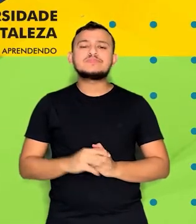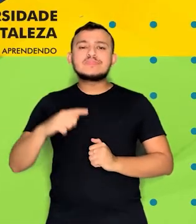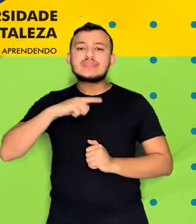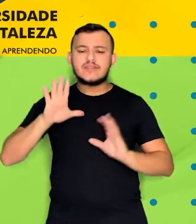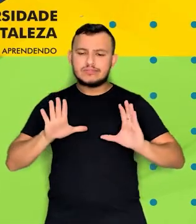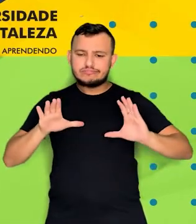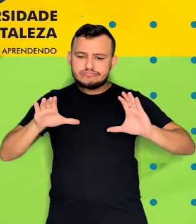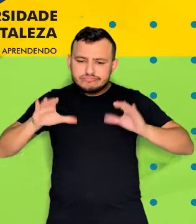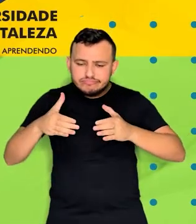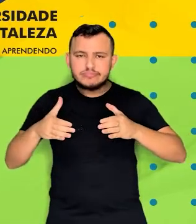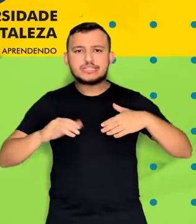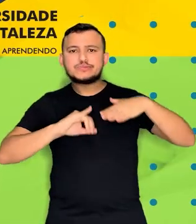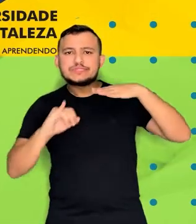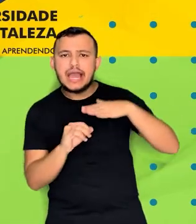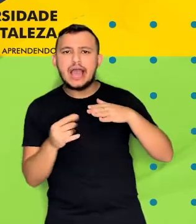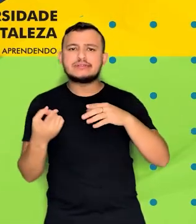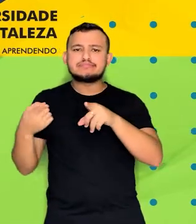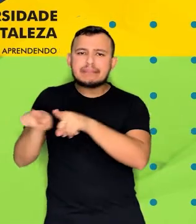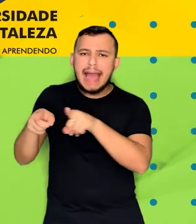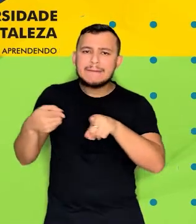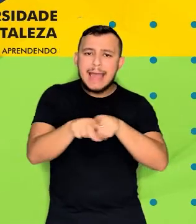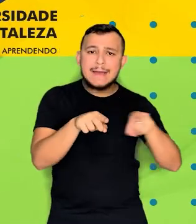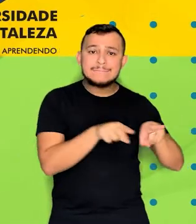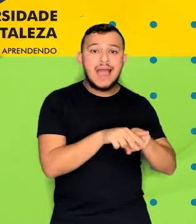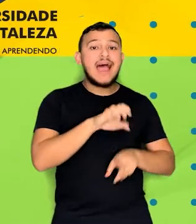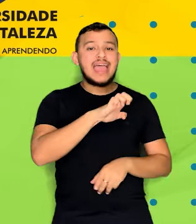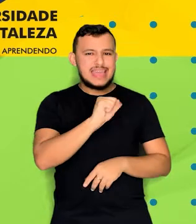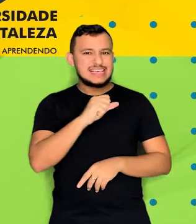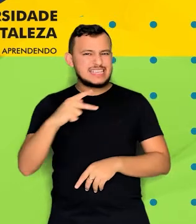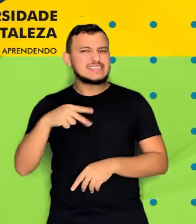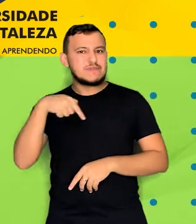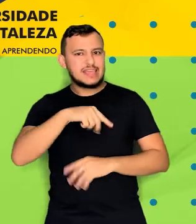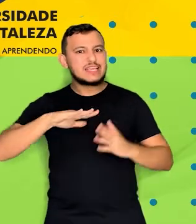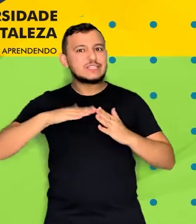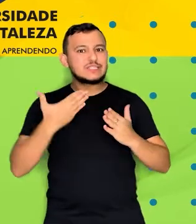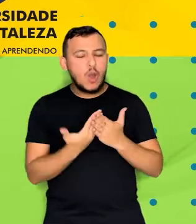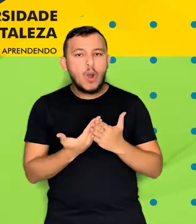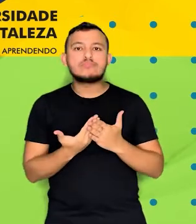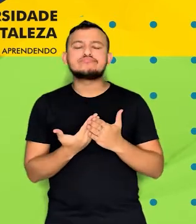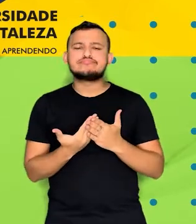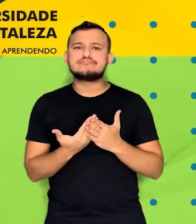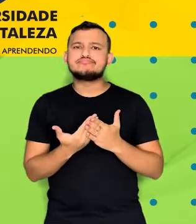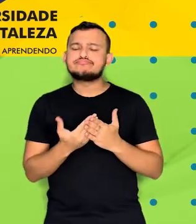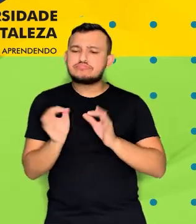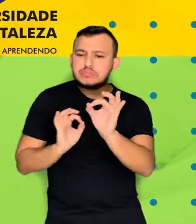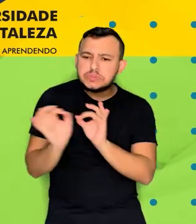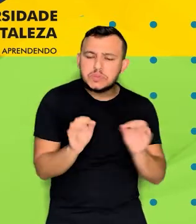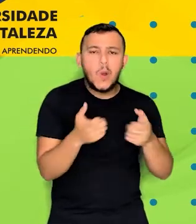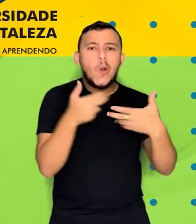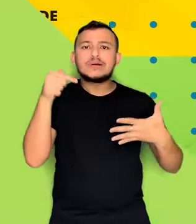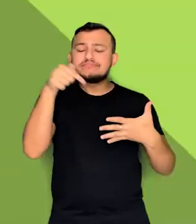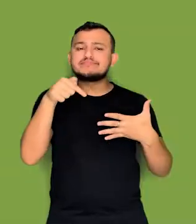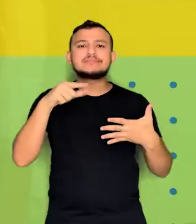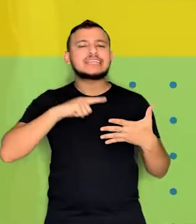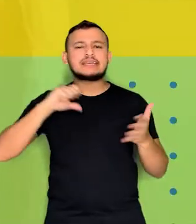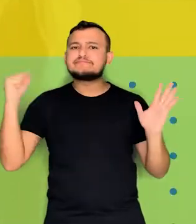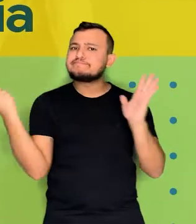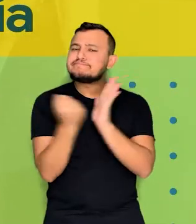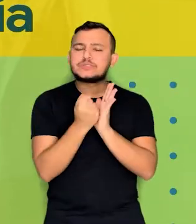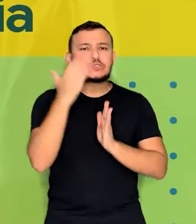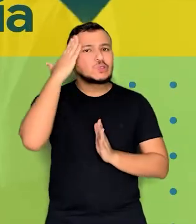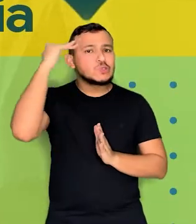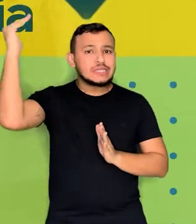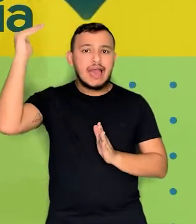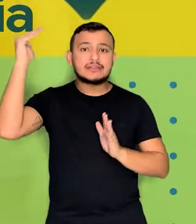Numa ação colaborativa entre vários agentes, a ESP conduziu um caso que viria a ter reconhecido sucesso. O